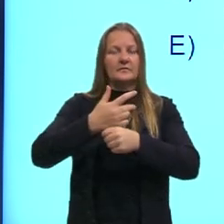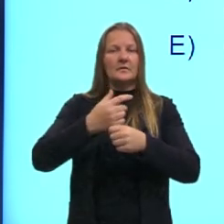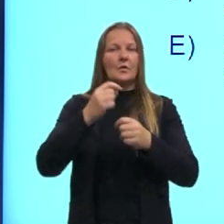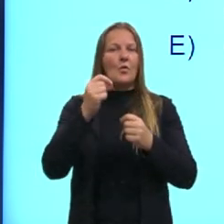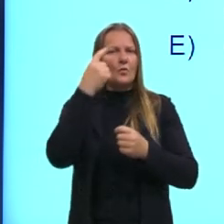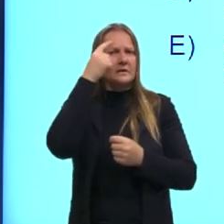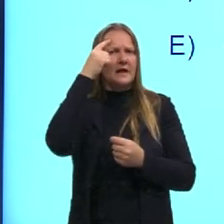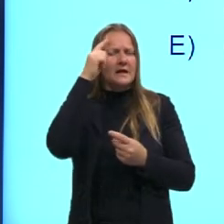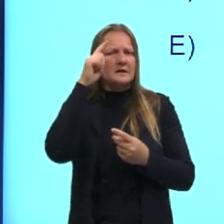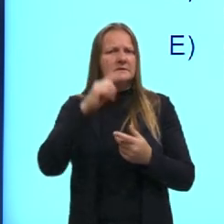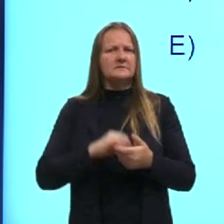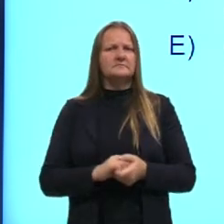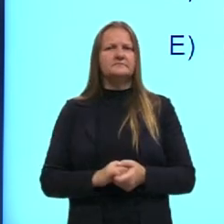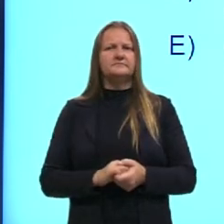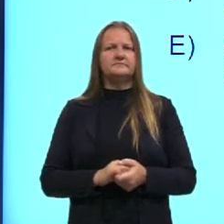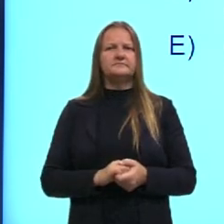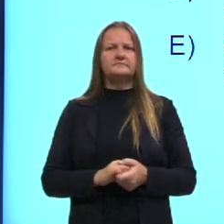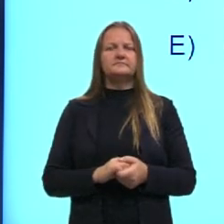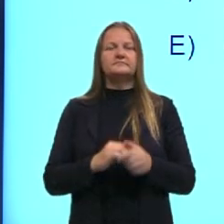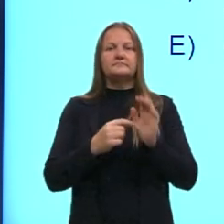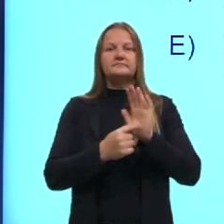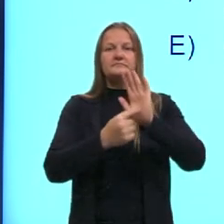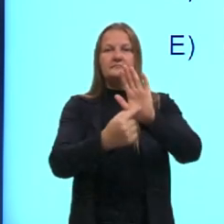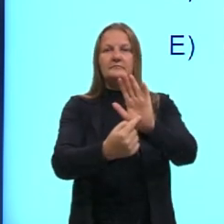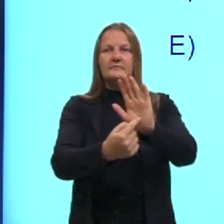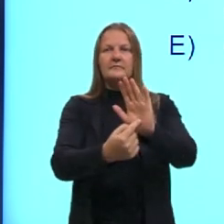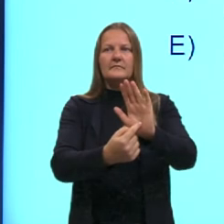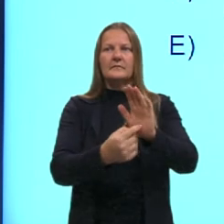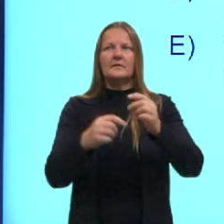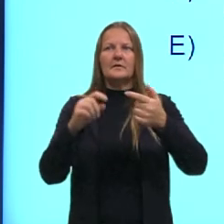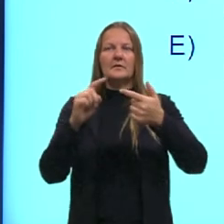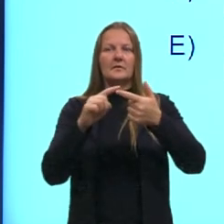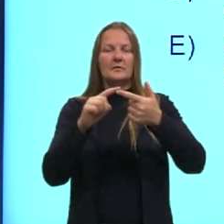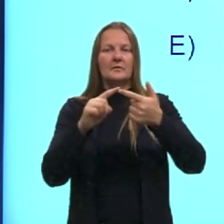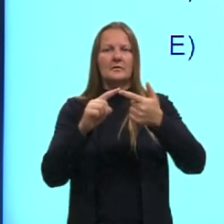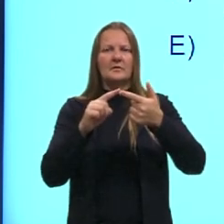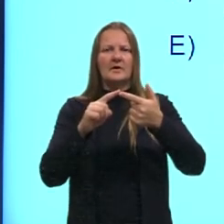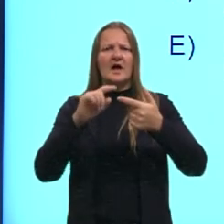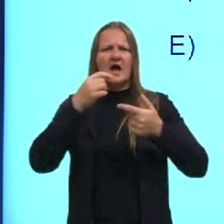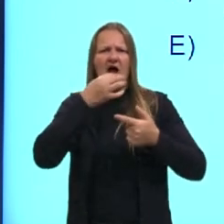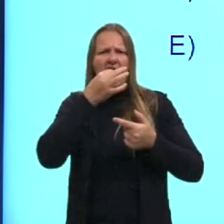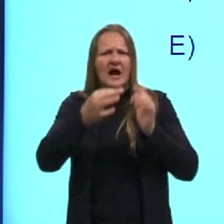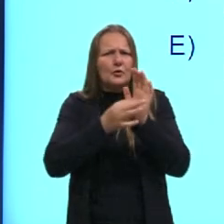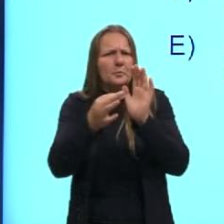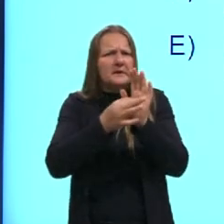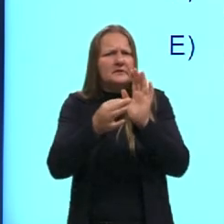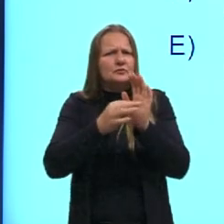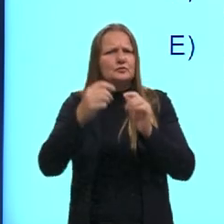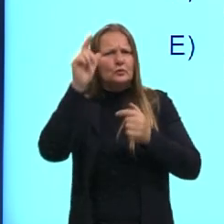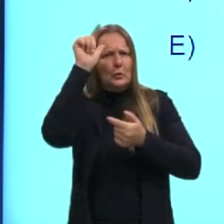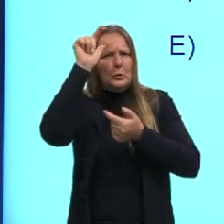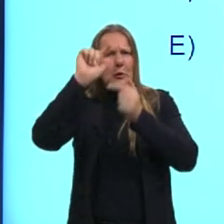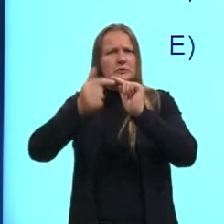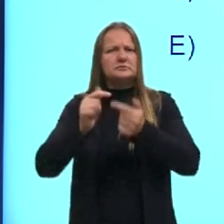Letra B a apresentação de argumentos lógicos constituindo blocos textuais